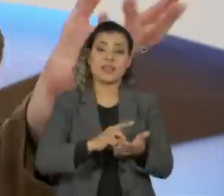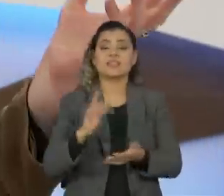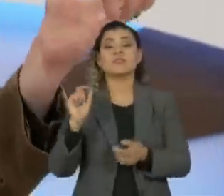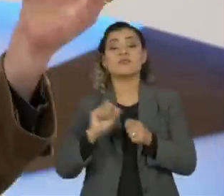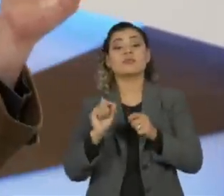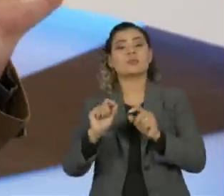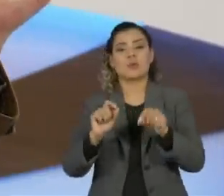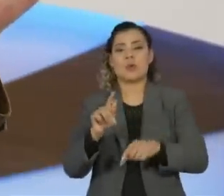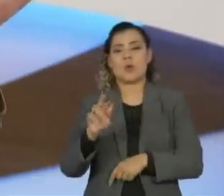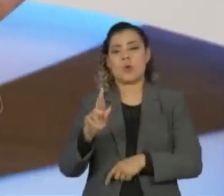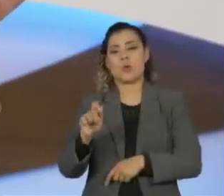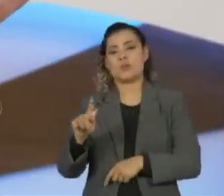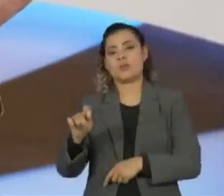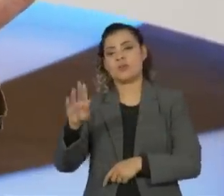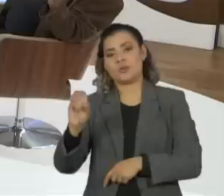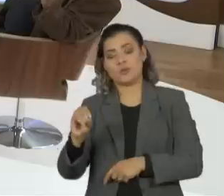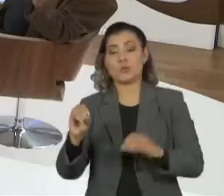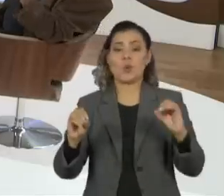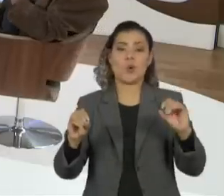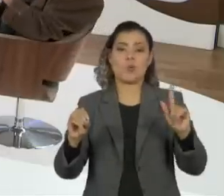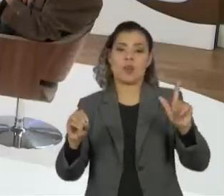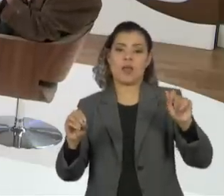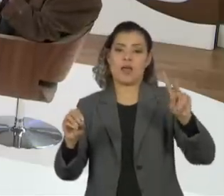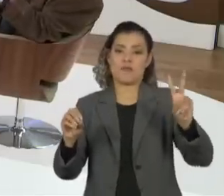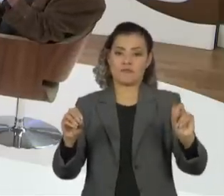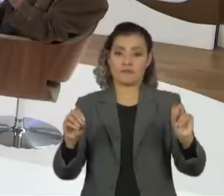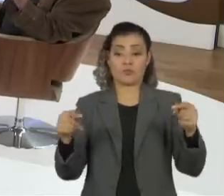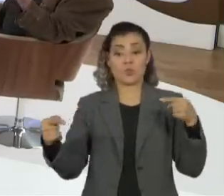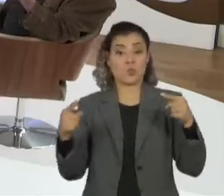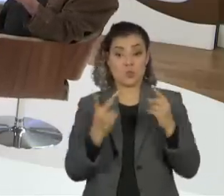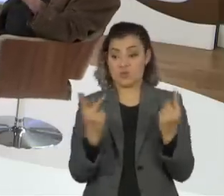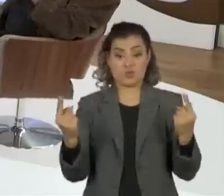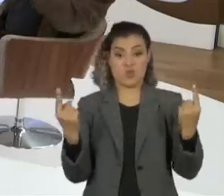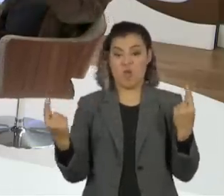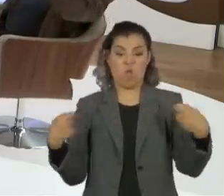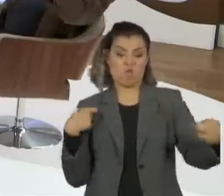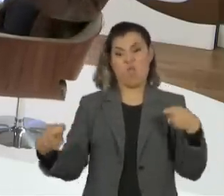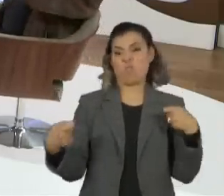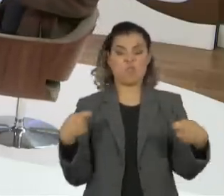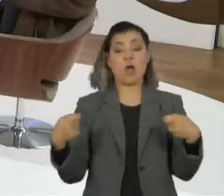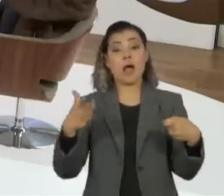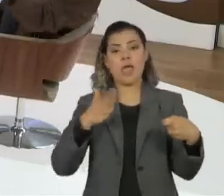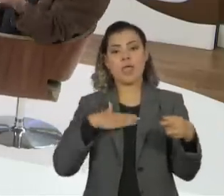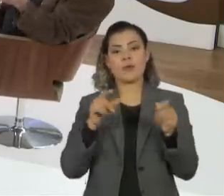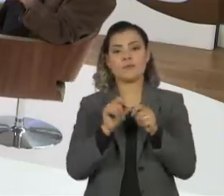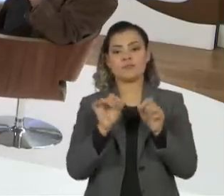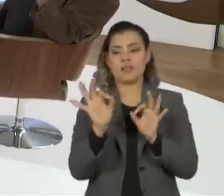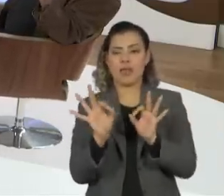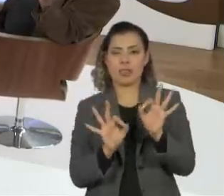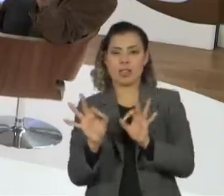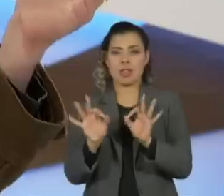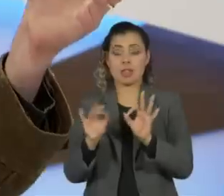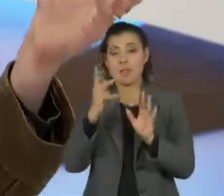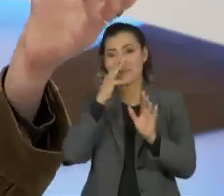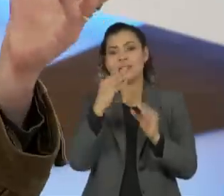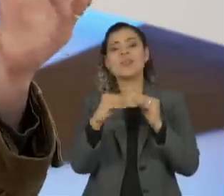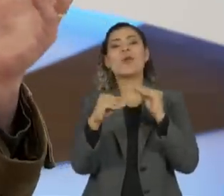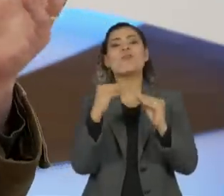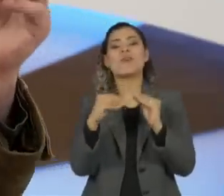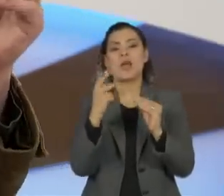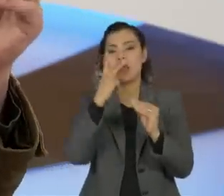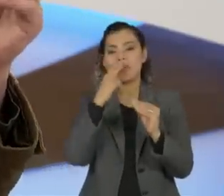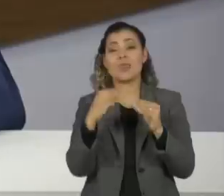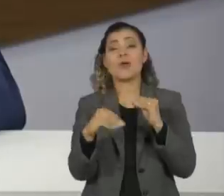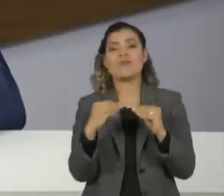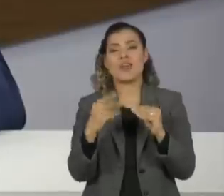Rodrigo Constantino com o Olavo de Carvalho que se odiavam e eu fiz um hangout numa, parecia uma novela das sete, né?